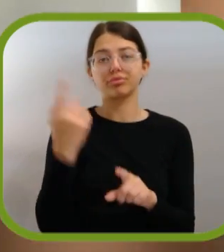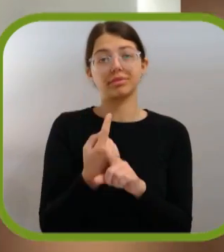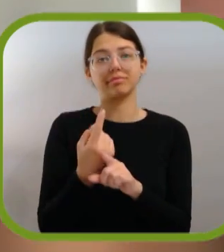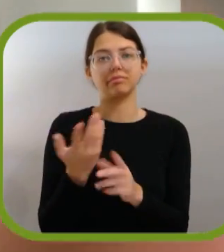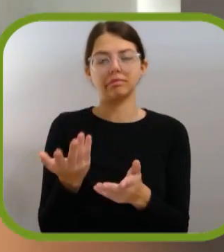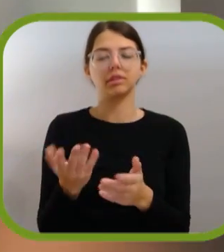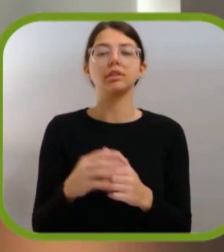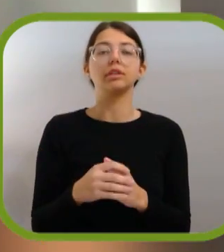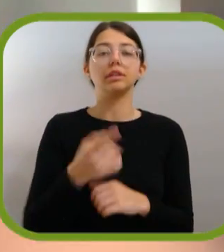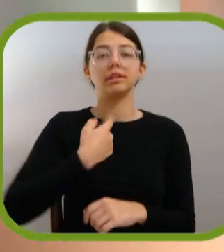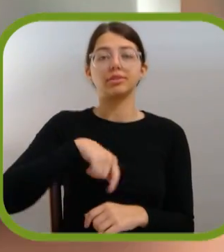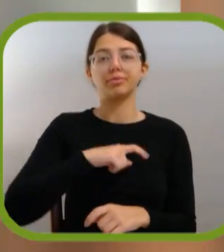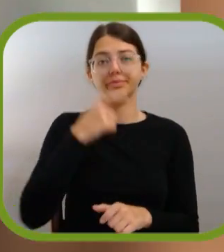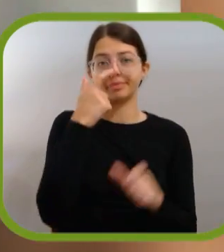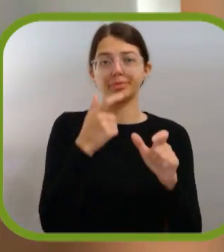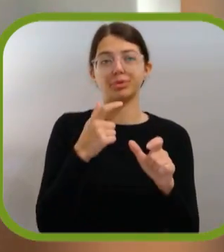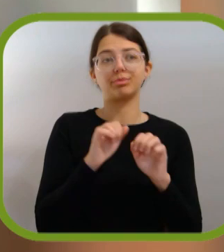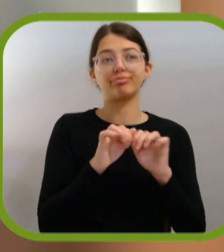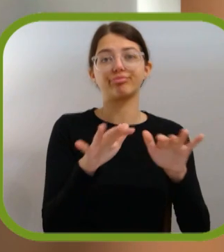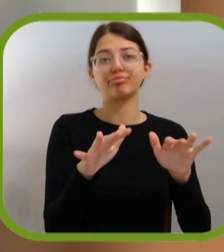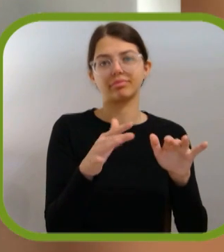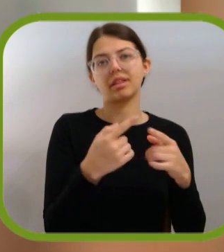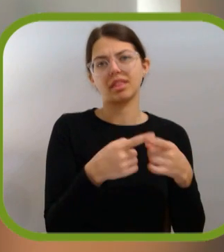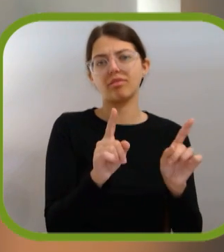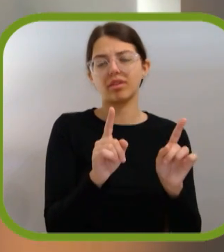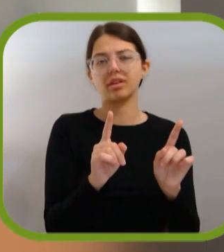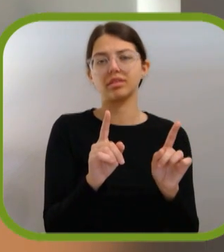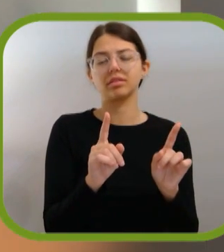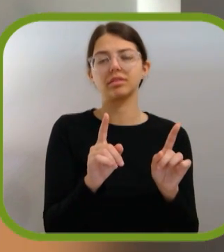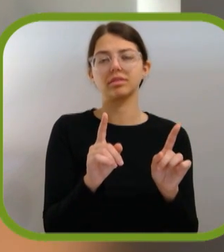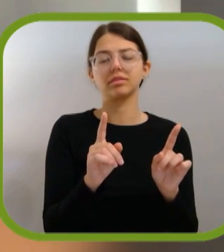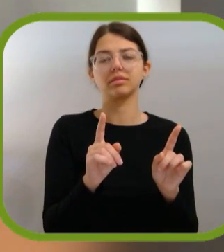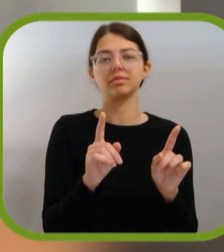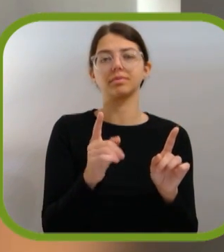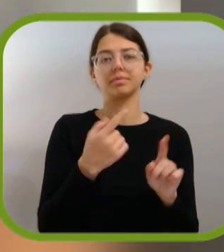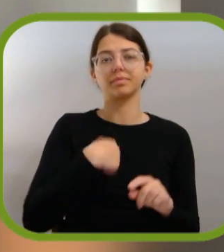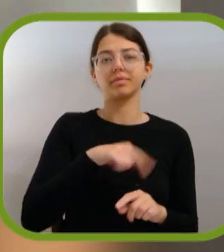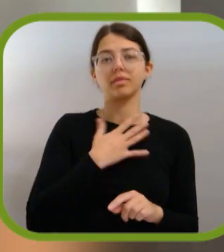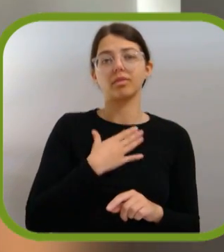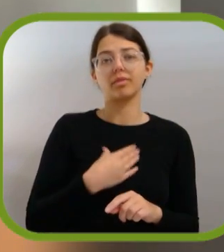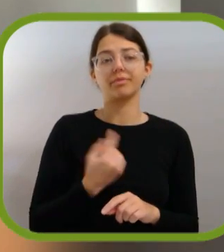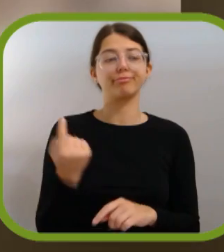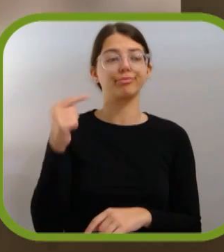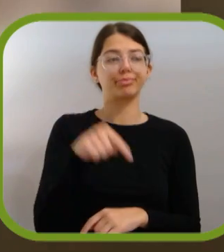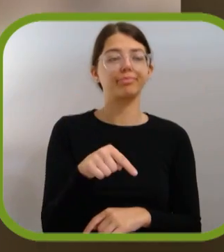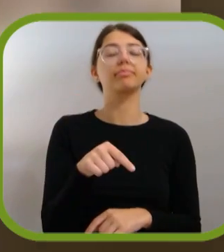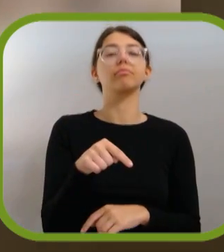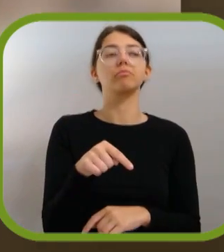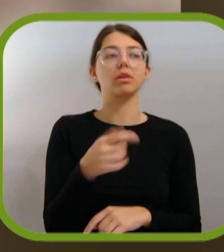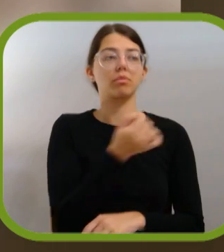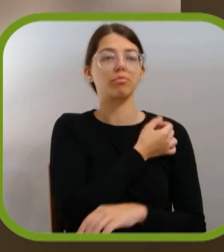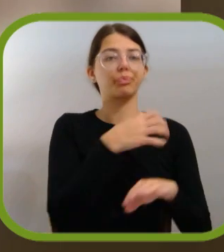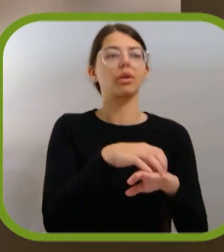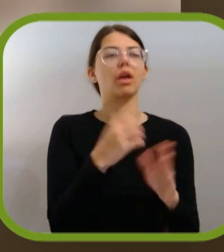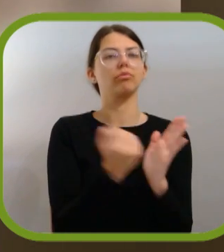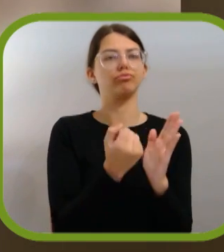natureza. E então, estamos a comunicar para um público que, por muito que gostasse de chegar a um espaço e